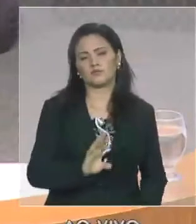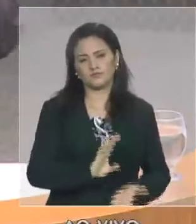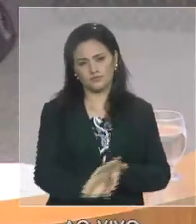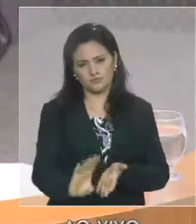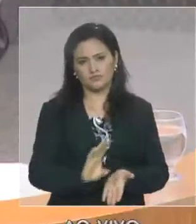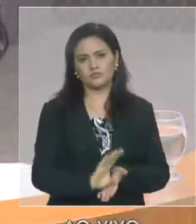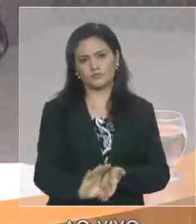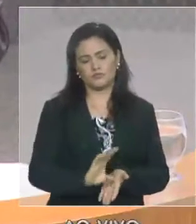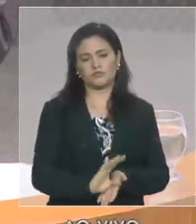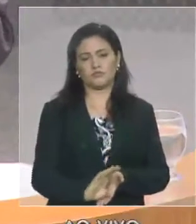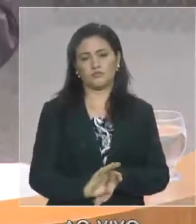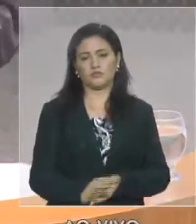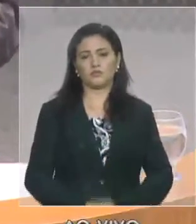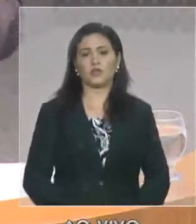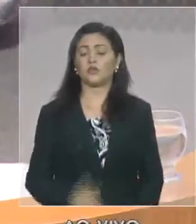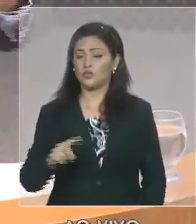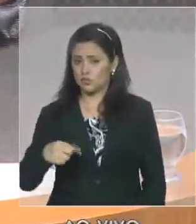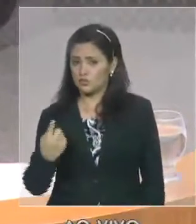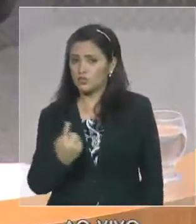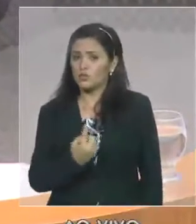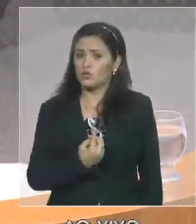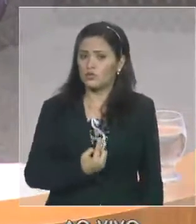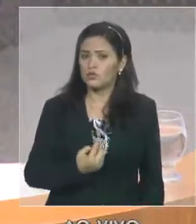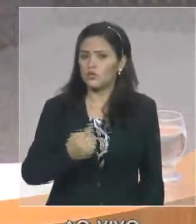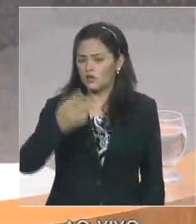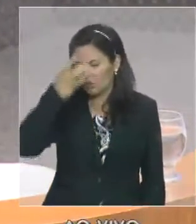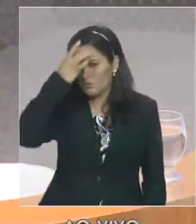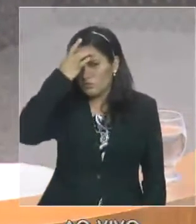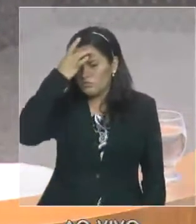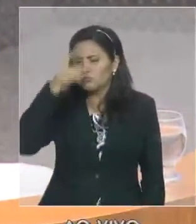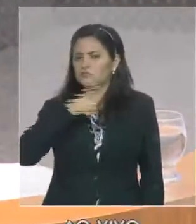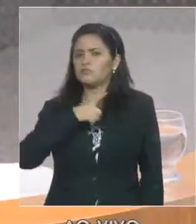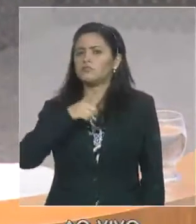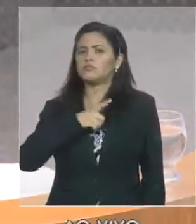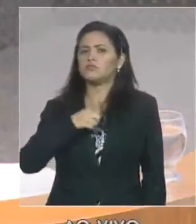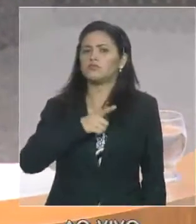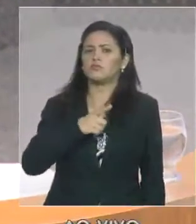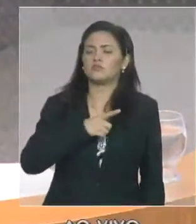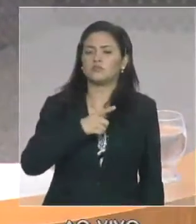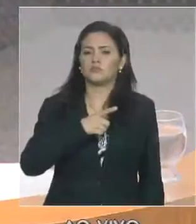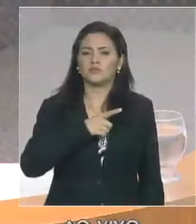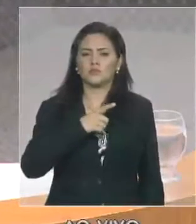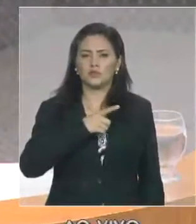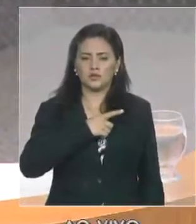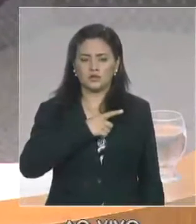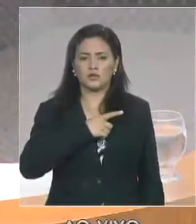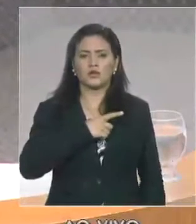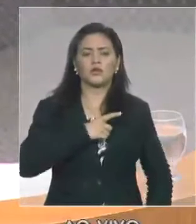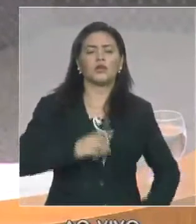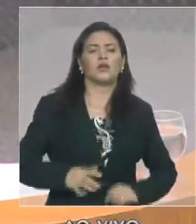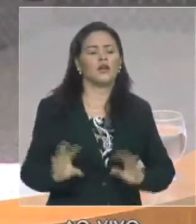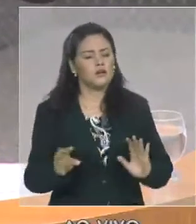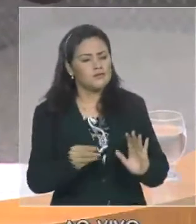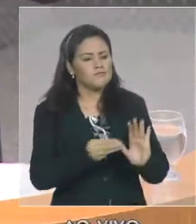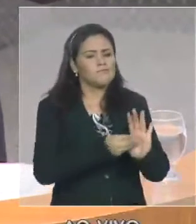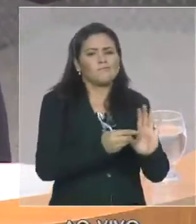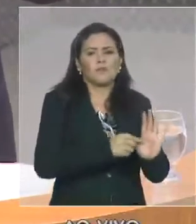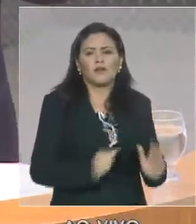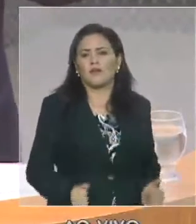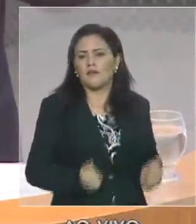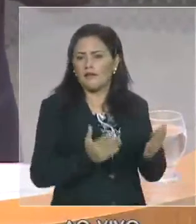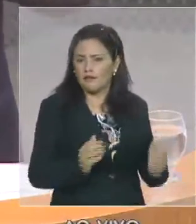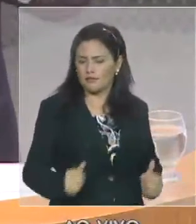conscientemente, fizemos o incremento nos gastos de curteio e o fizemos por uma